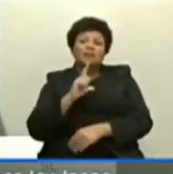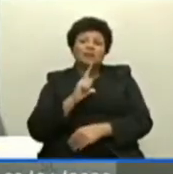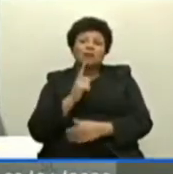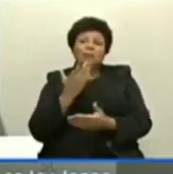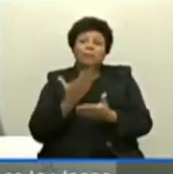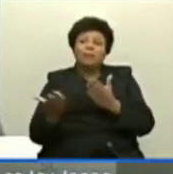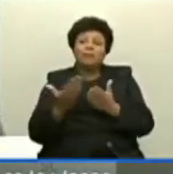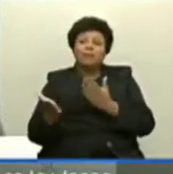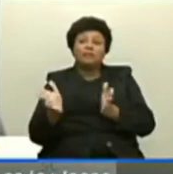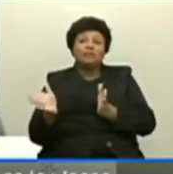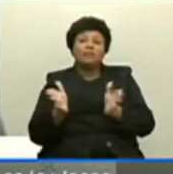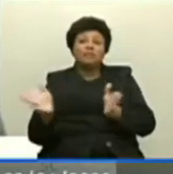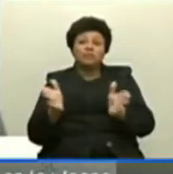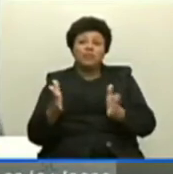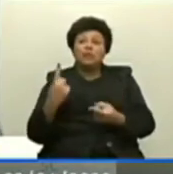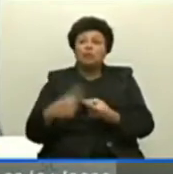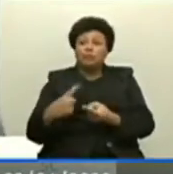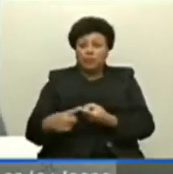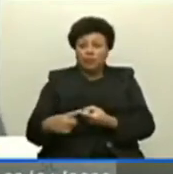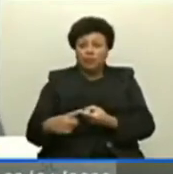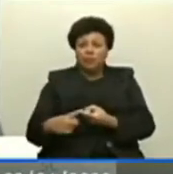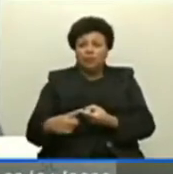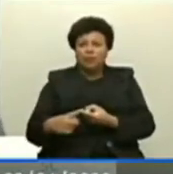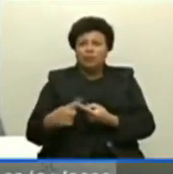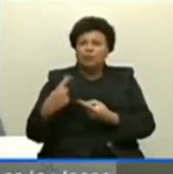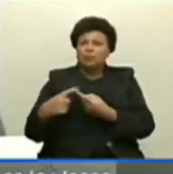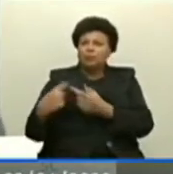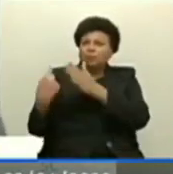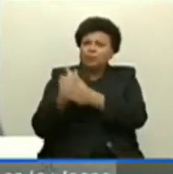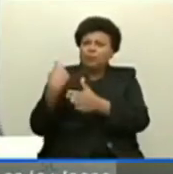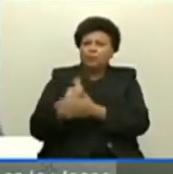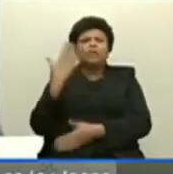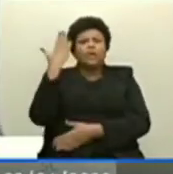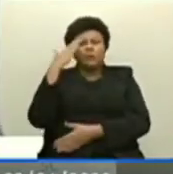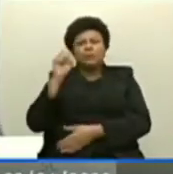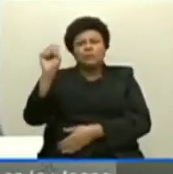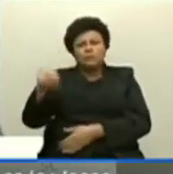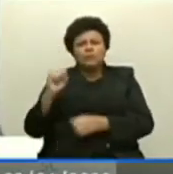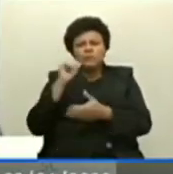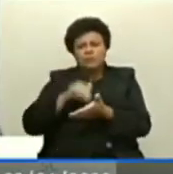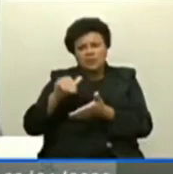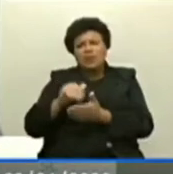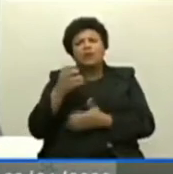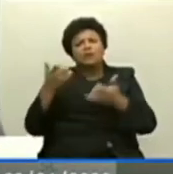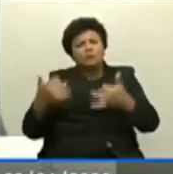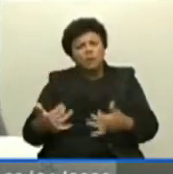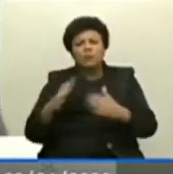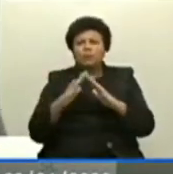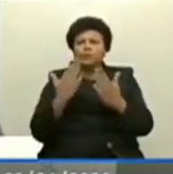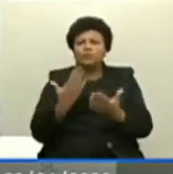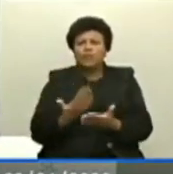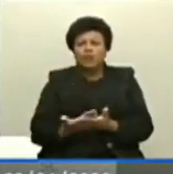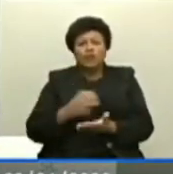acesso e às razões. Porque a gente é questionado, e eu entendo sim, secretário, quando o senhor diz que uma escola no